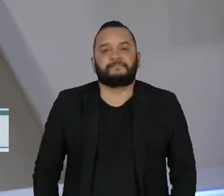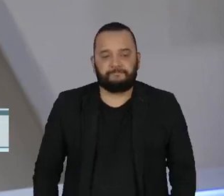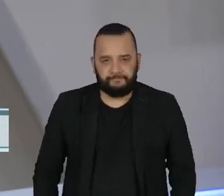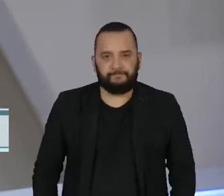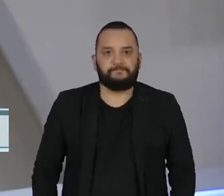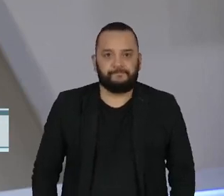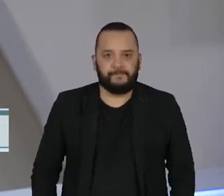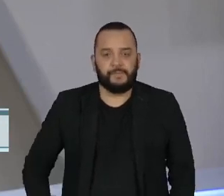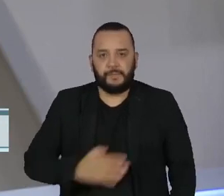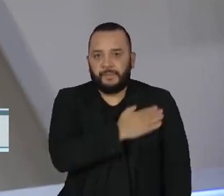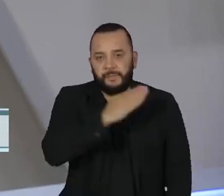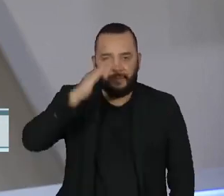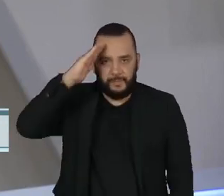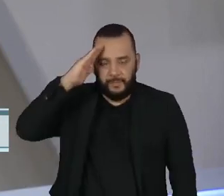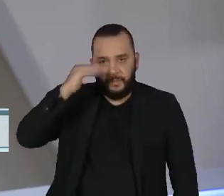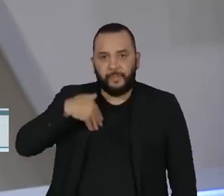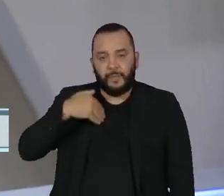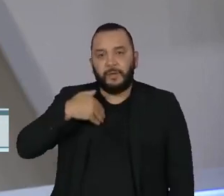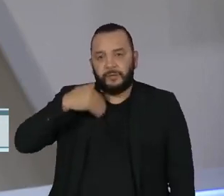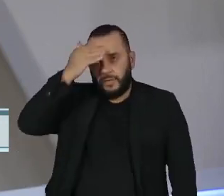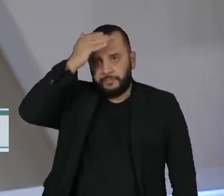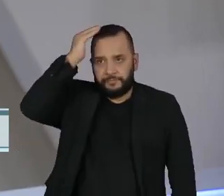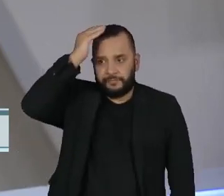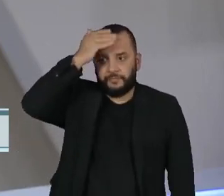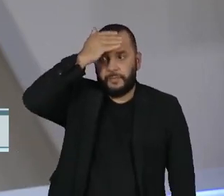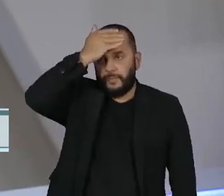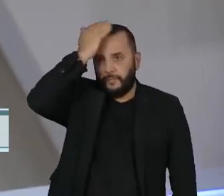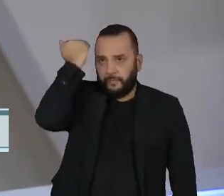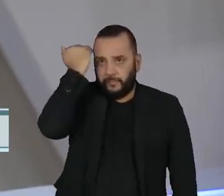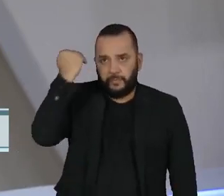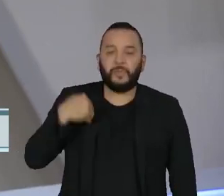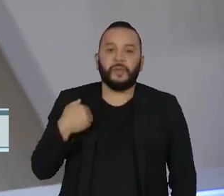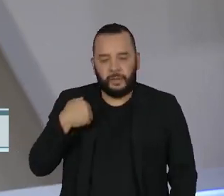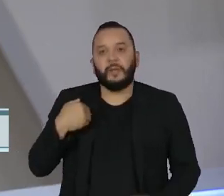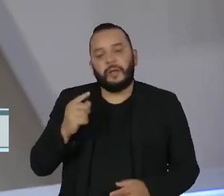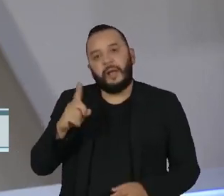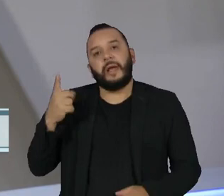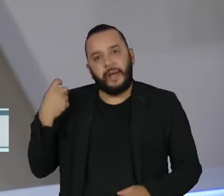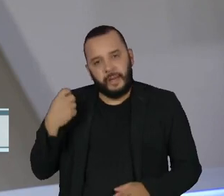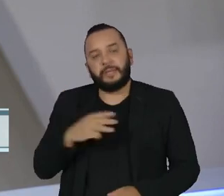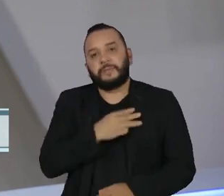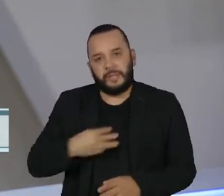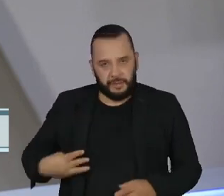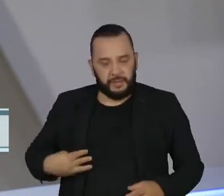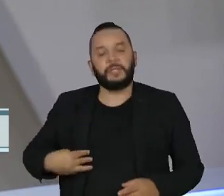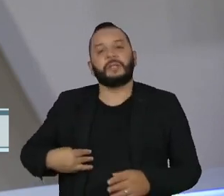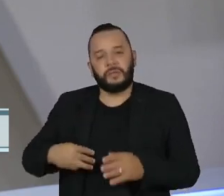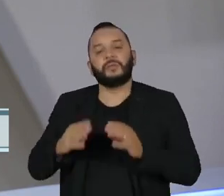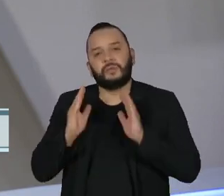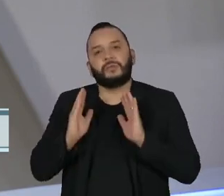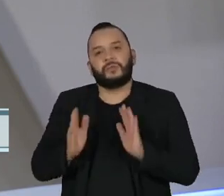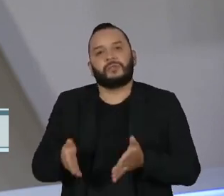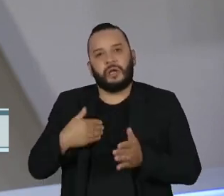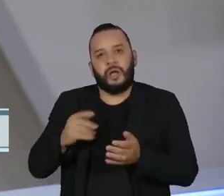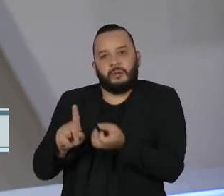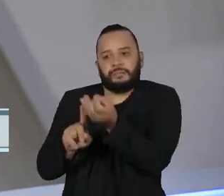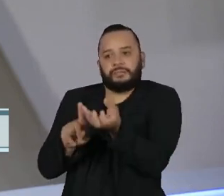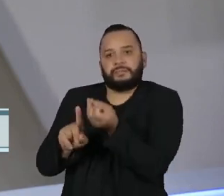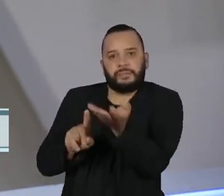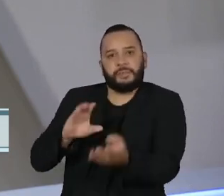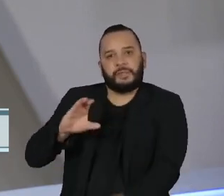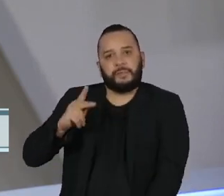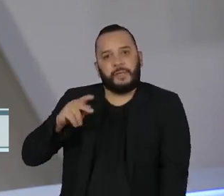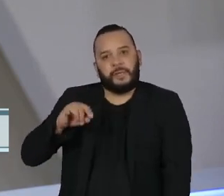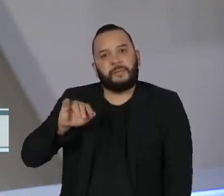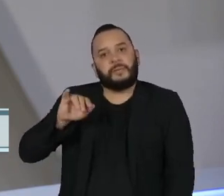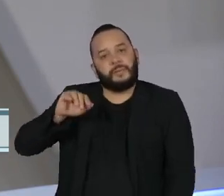O general Augusto Heleno, ex-ministro-chefe do Gabinete de Segurança Institucional, é ouvido nesse momento pela CPMI dos